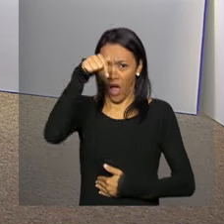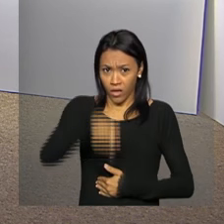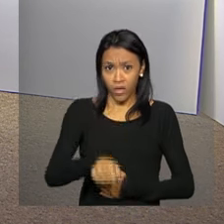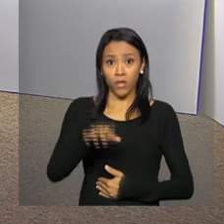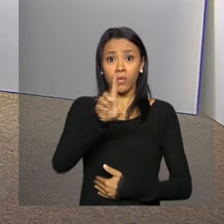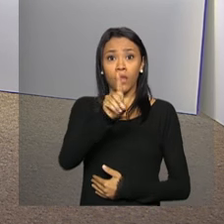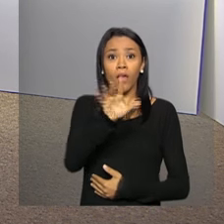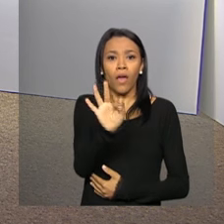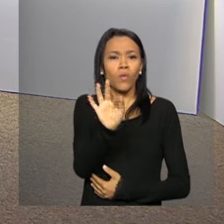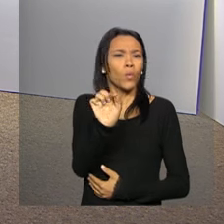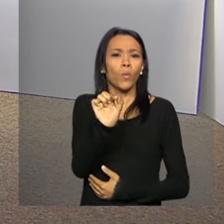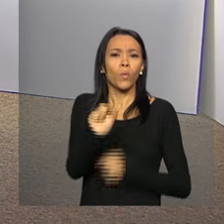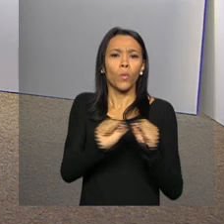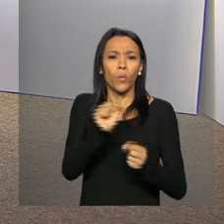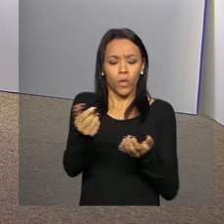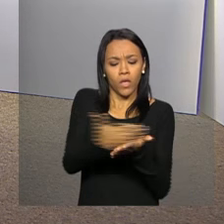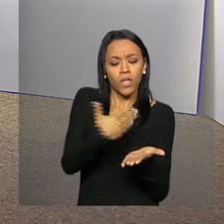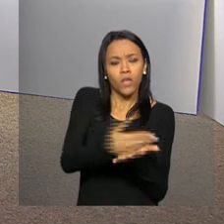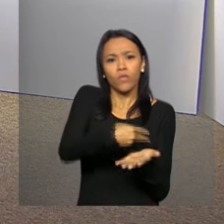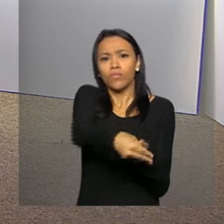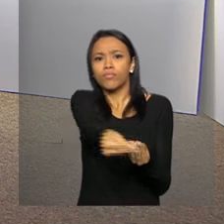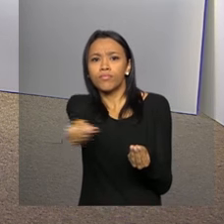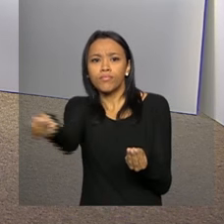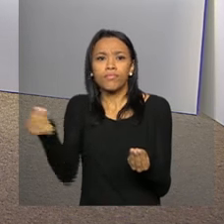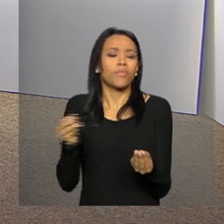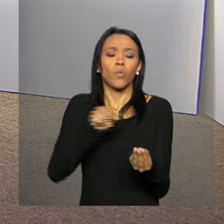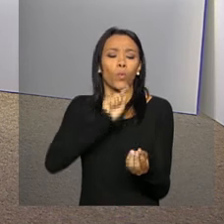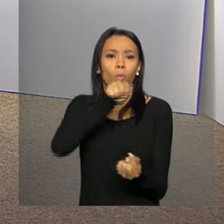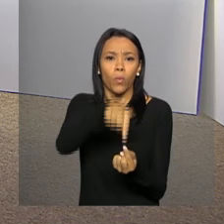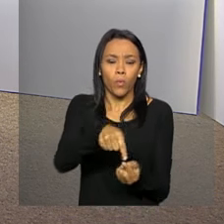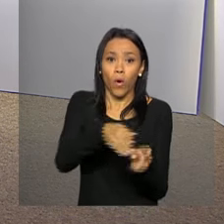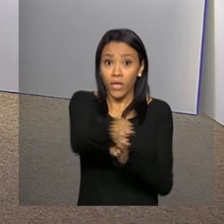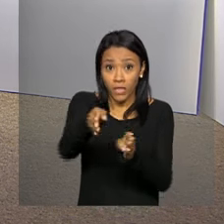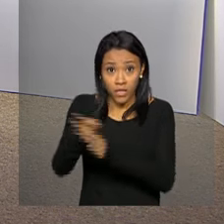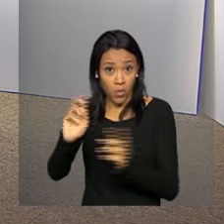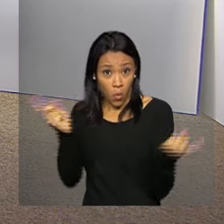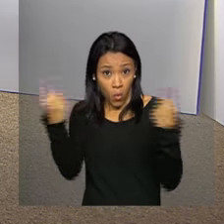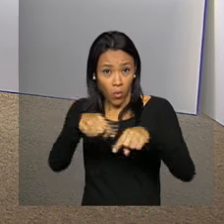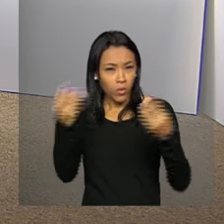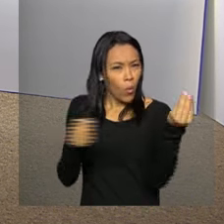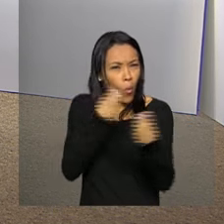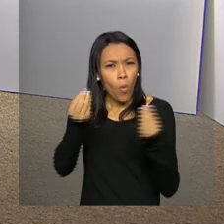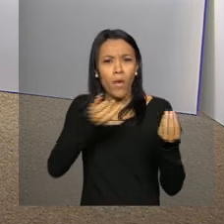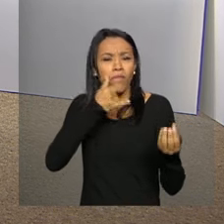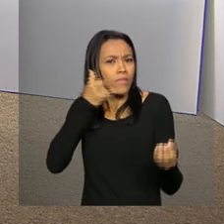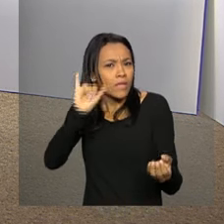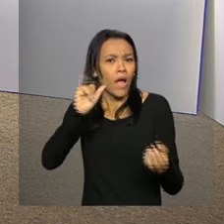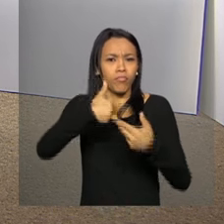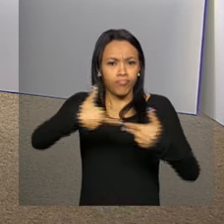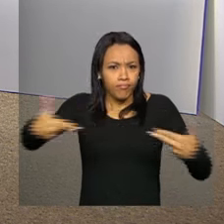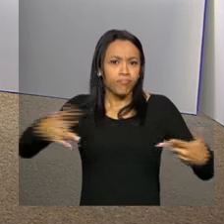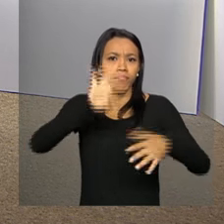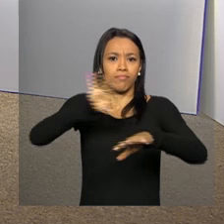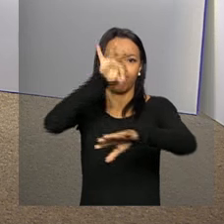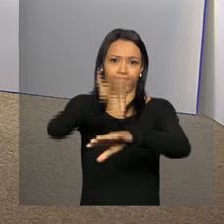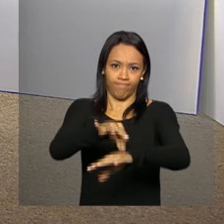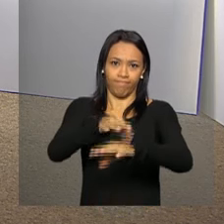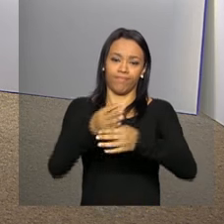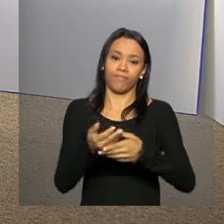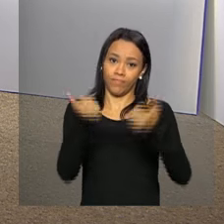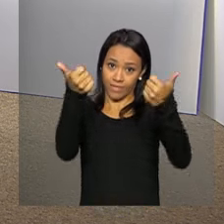cadernetas com orientações para gestantes contra o mosquito Aedes aegypti. O repórter João Pedro Neto tem os detalhes. João?